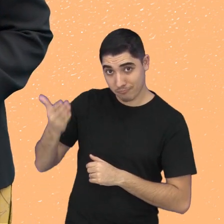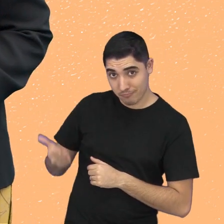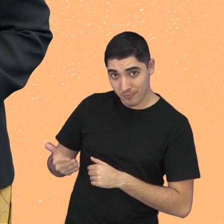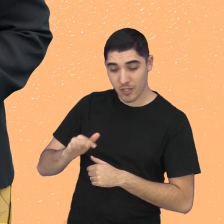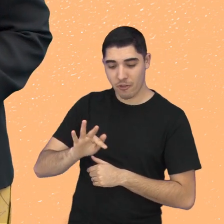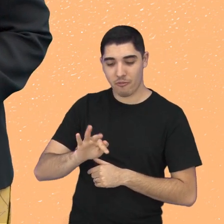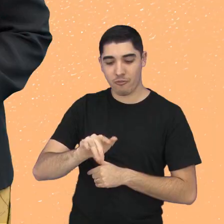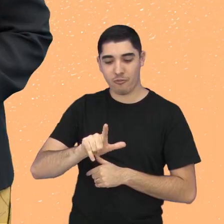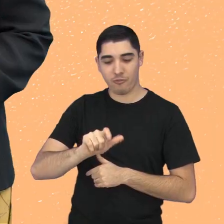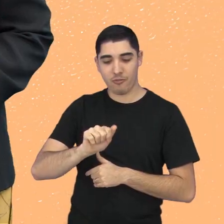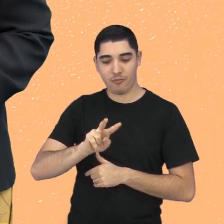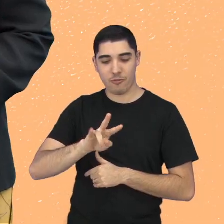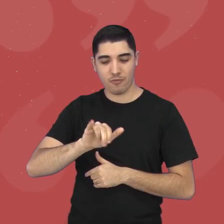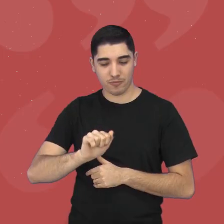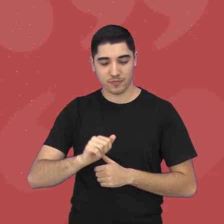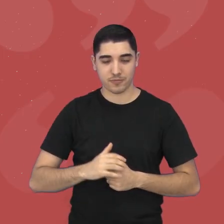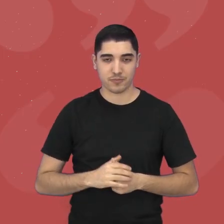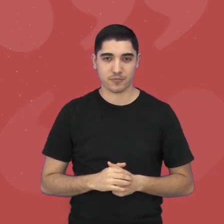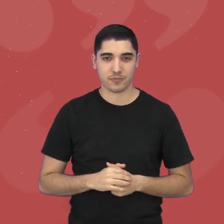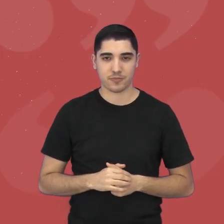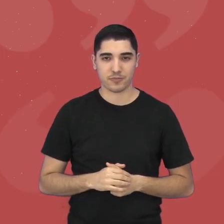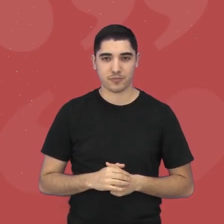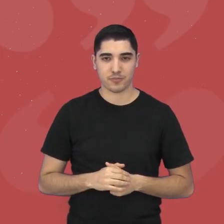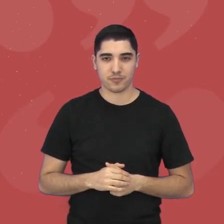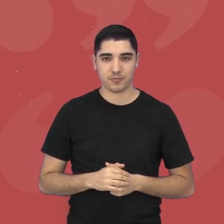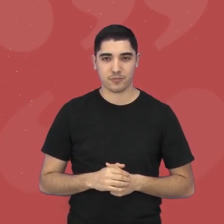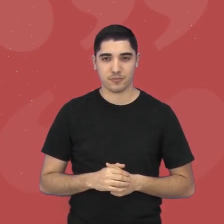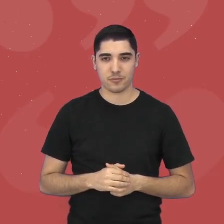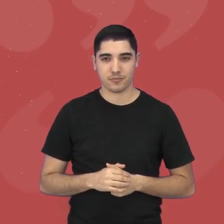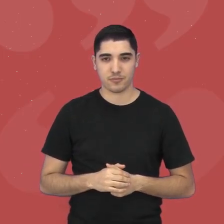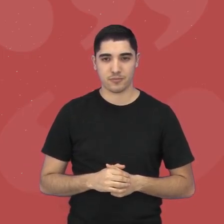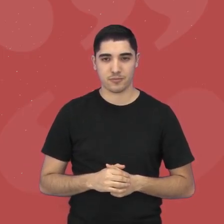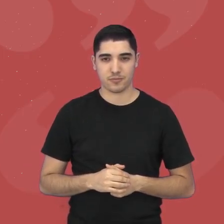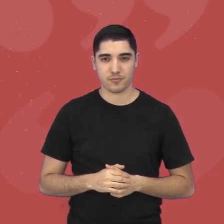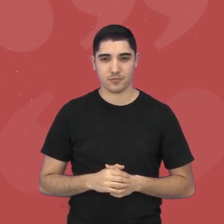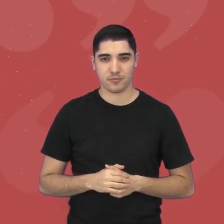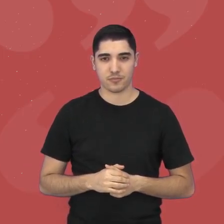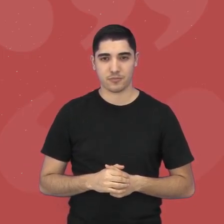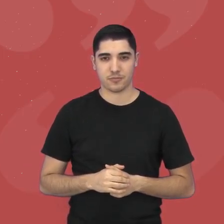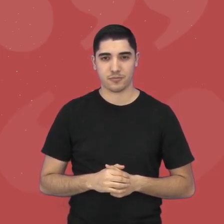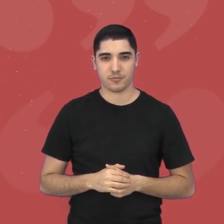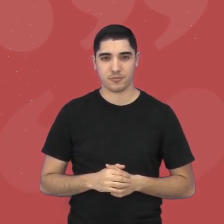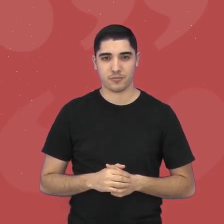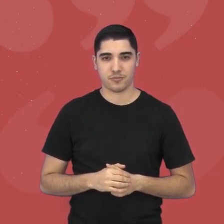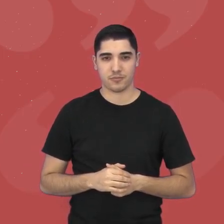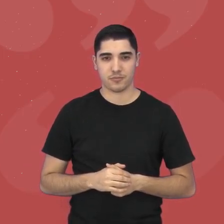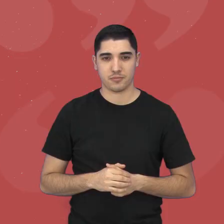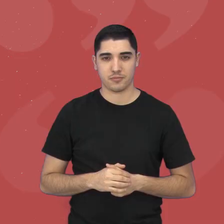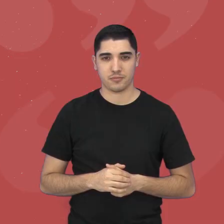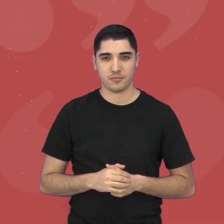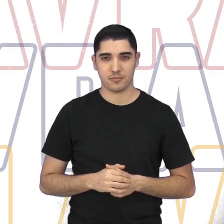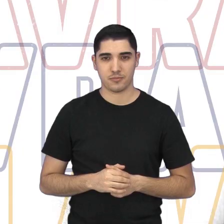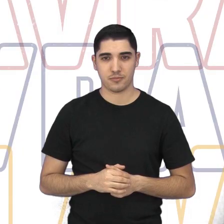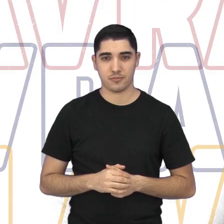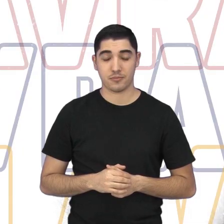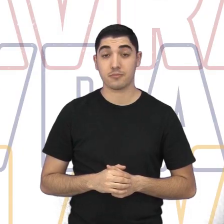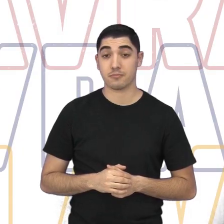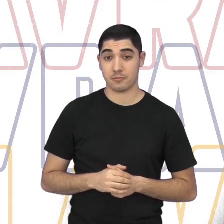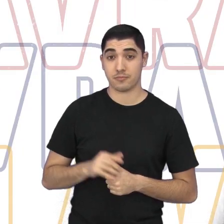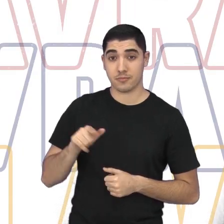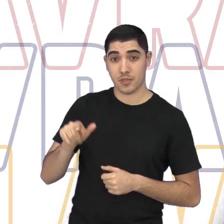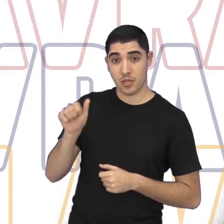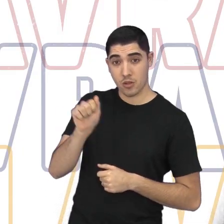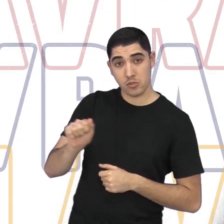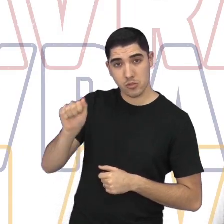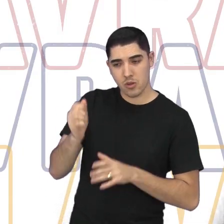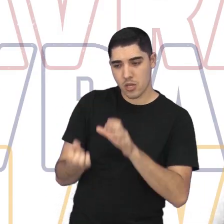palavra, Flávia Miranda. Quando e como a Associação Cultural Contraponto foi criada? A associação